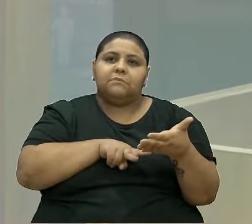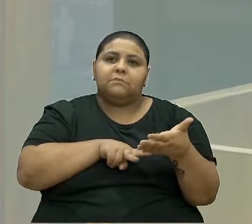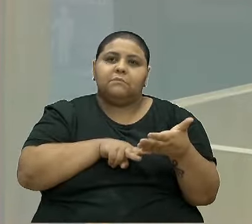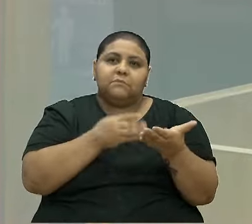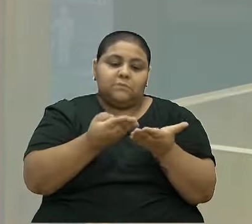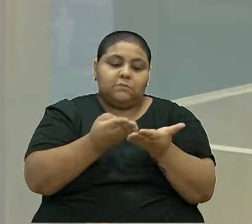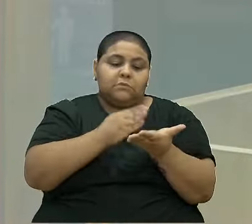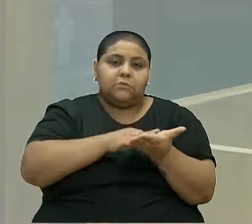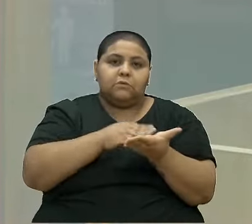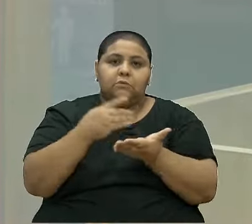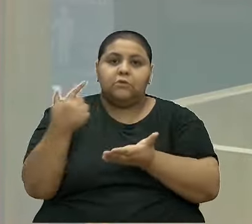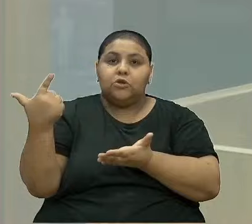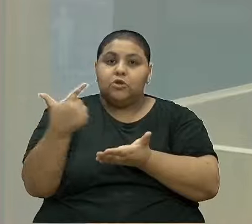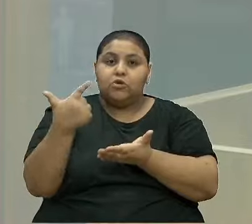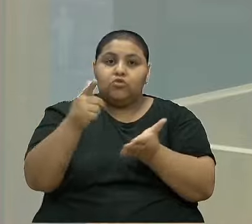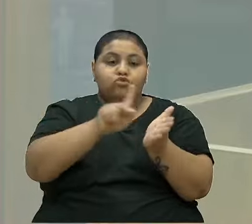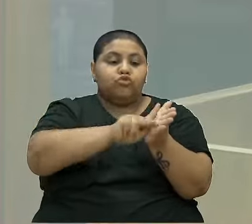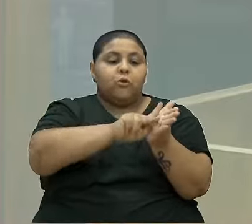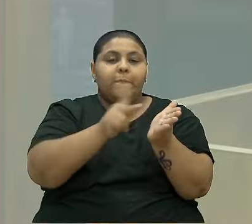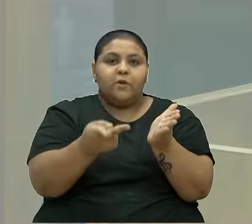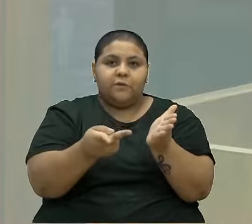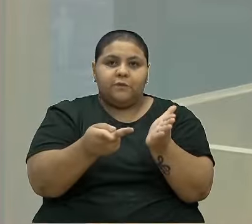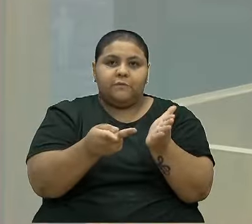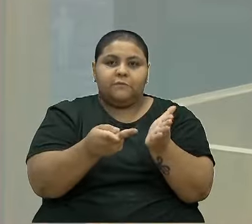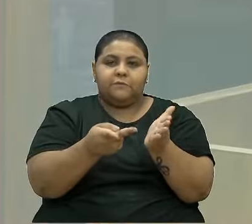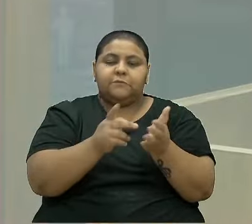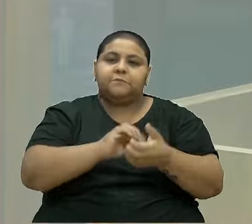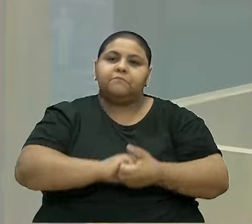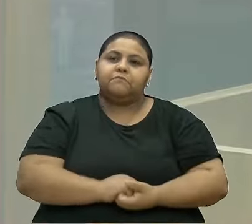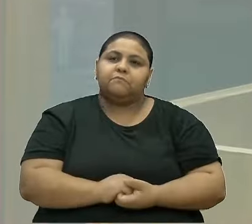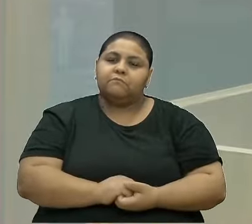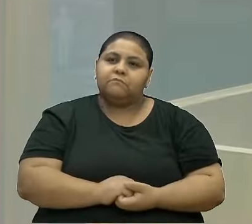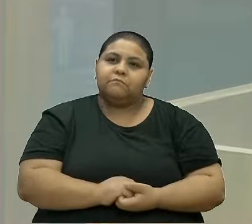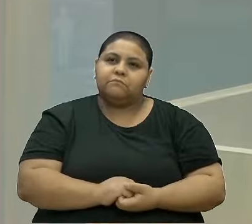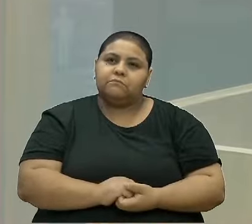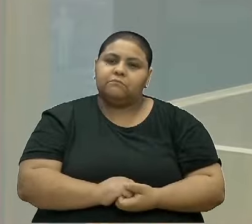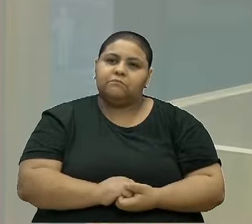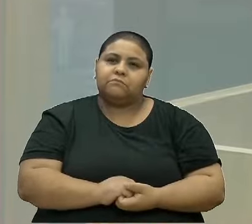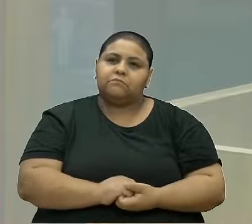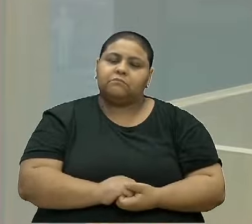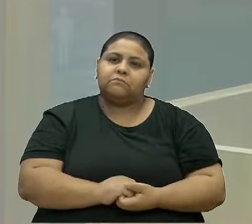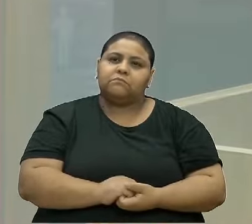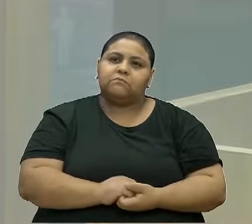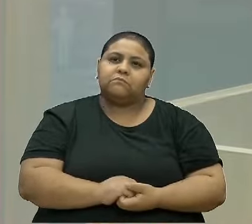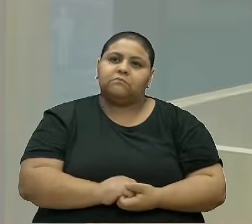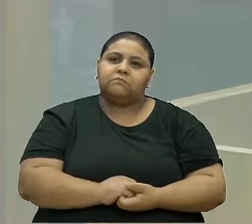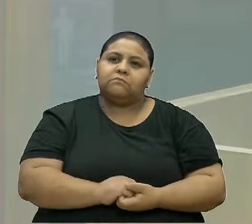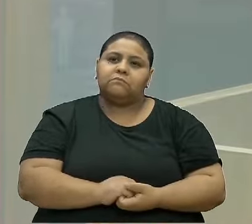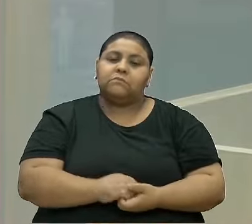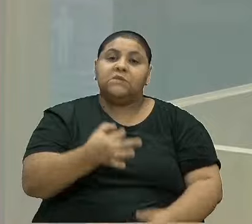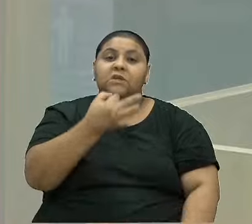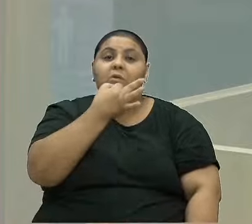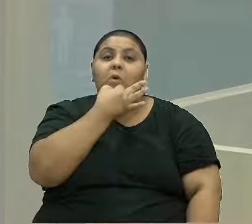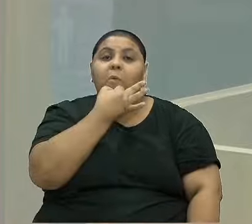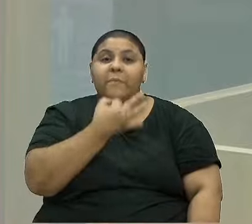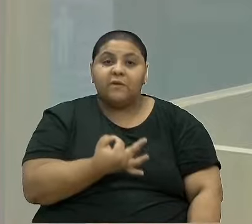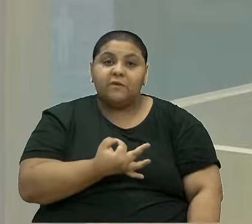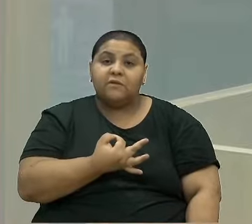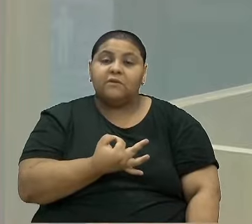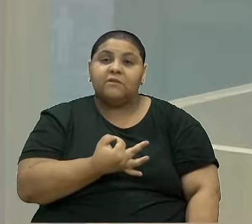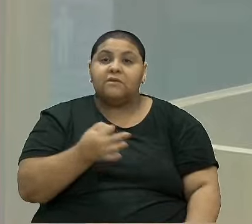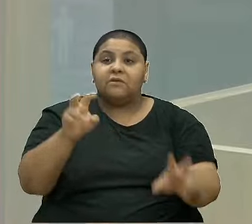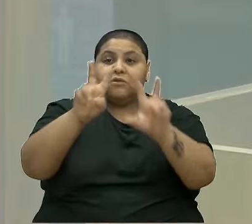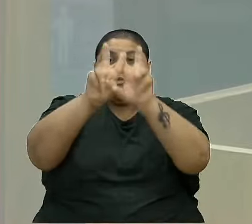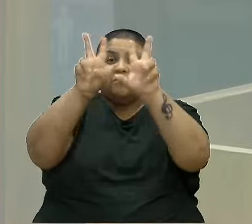do Jornal Pioneiro, página 2 do Jornal Pioneiro, opiniões sobre